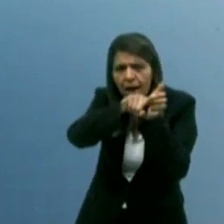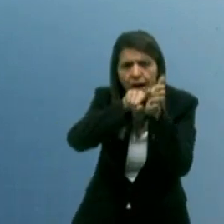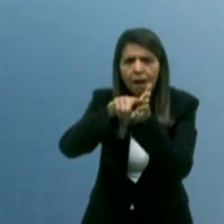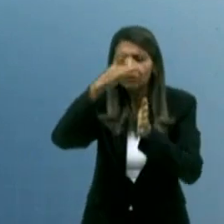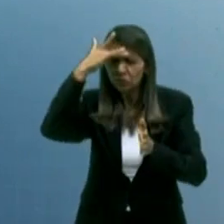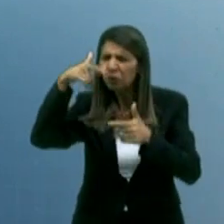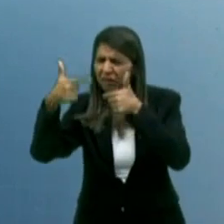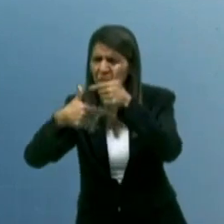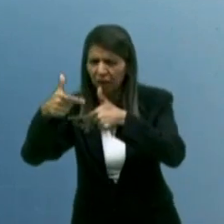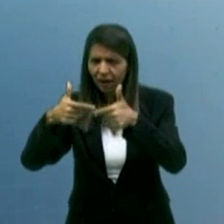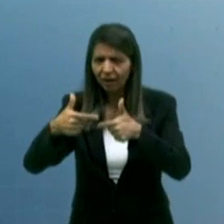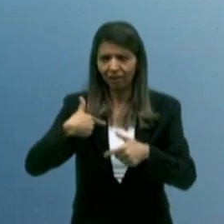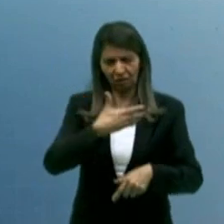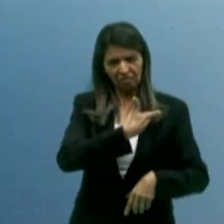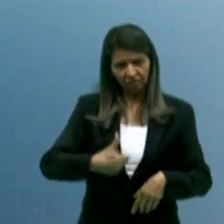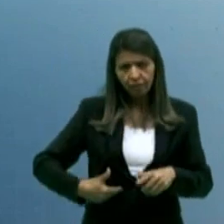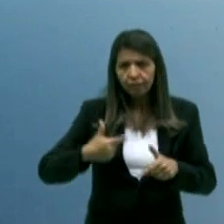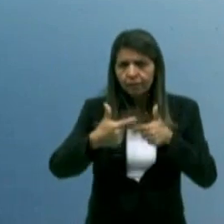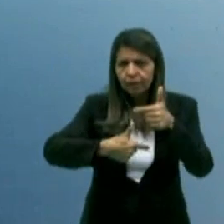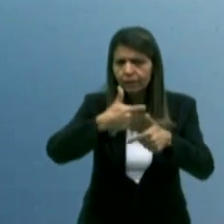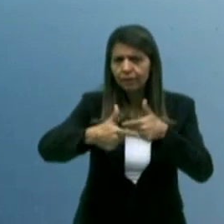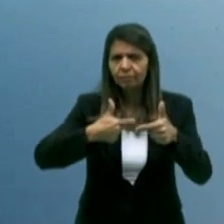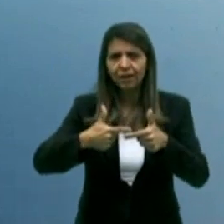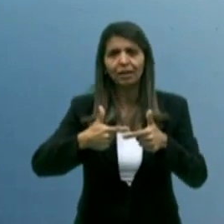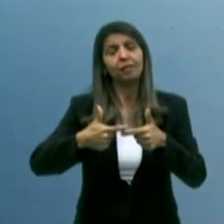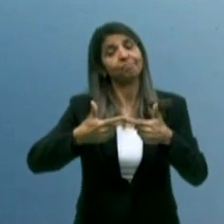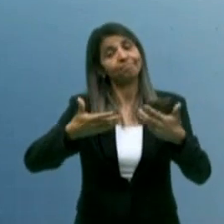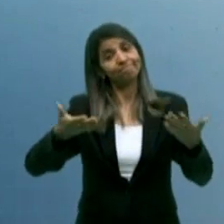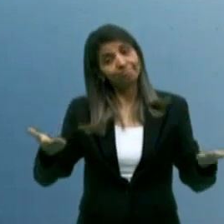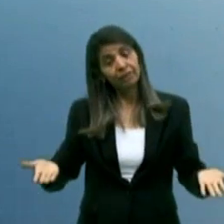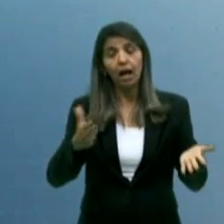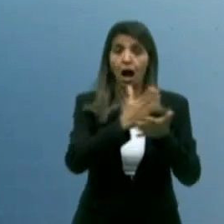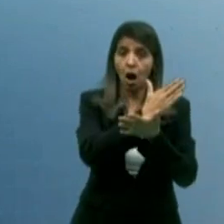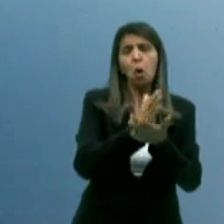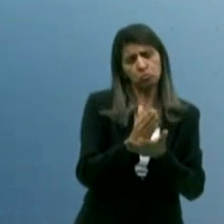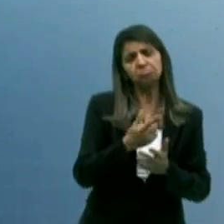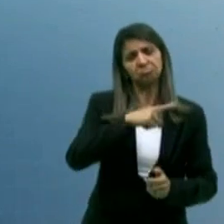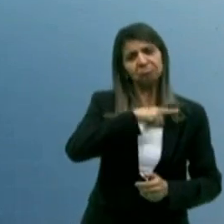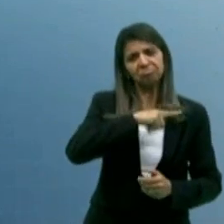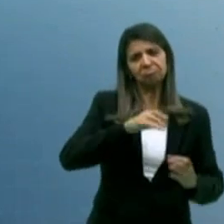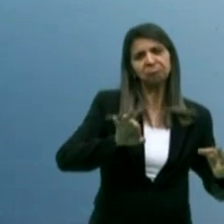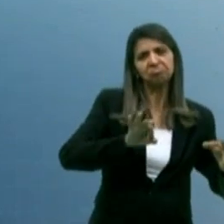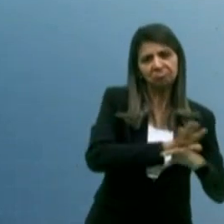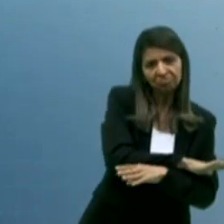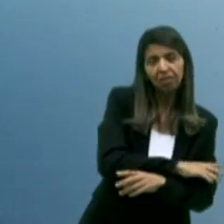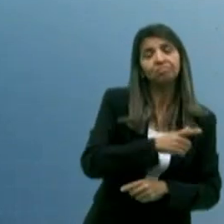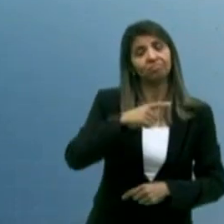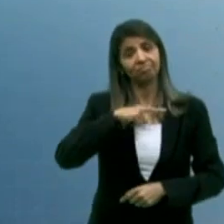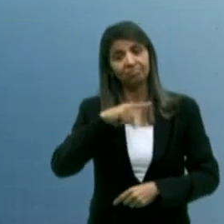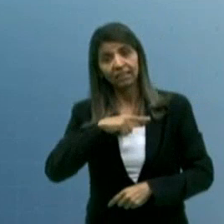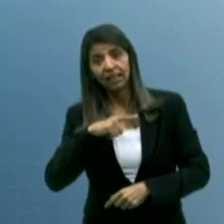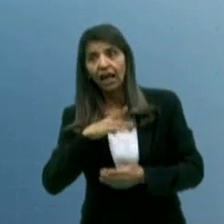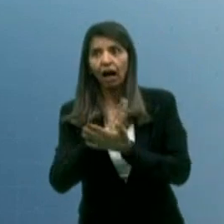funcionários públicos prestadores de serviço. Certamente serão. Ou comissionados? Certamente serão.